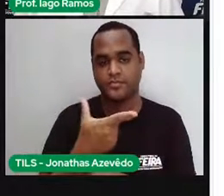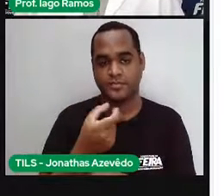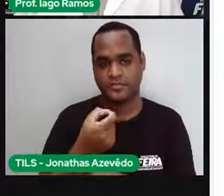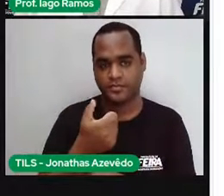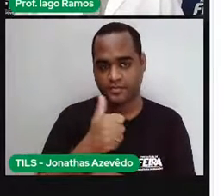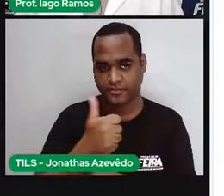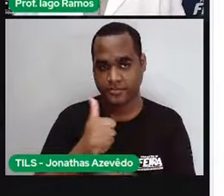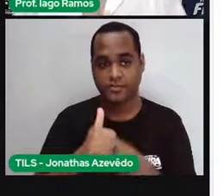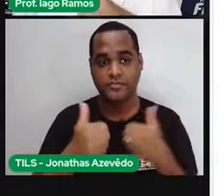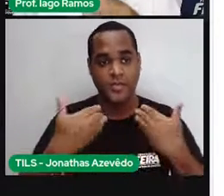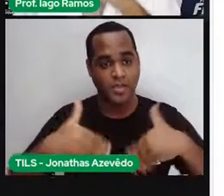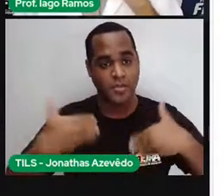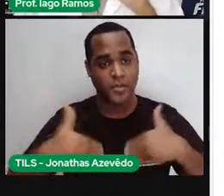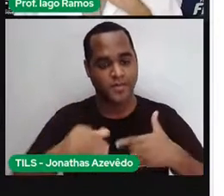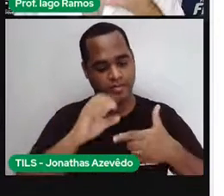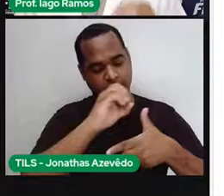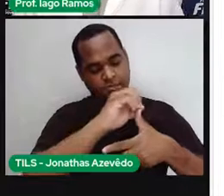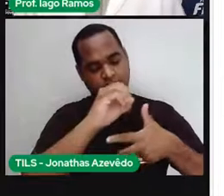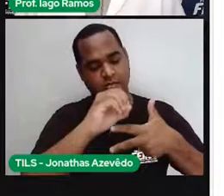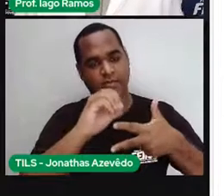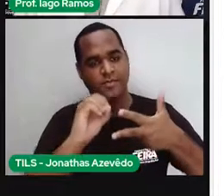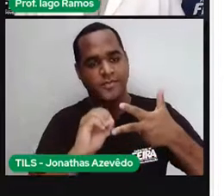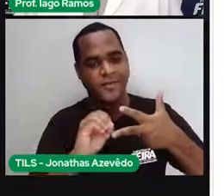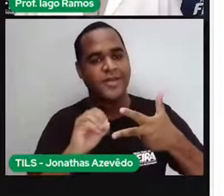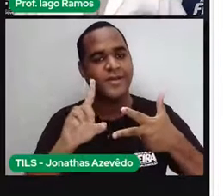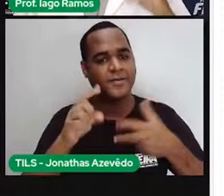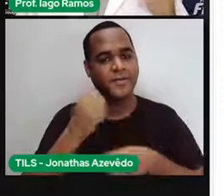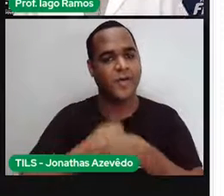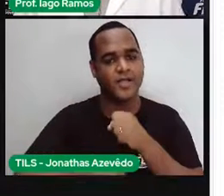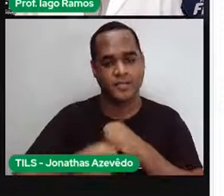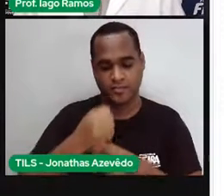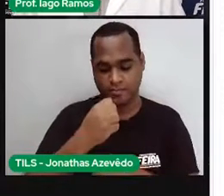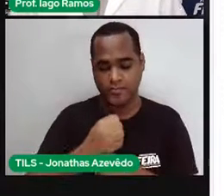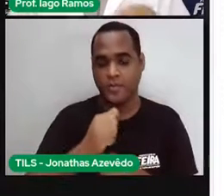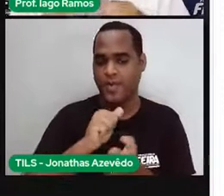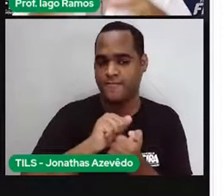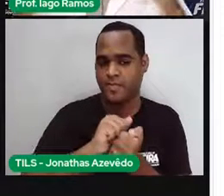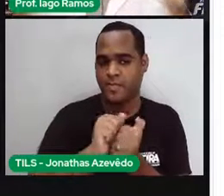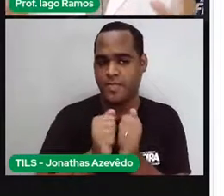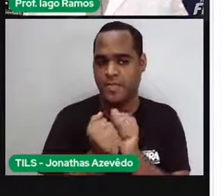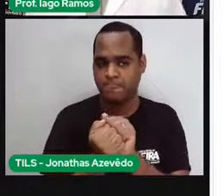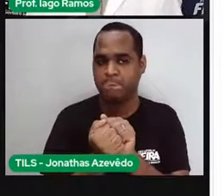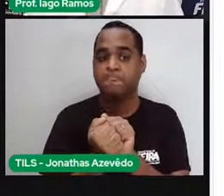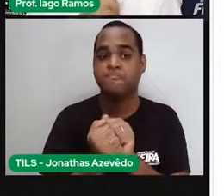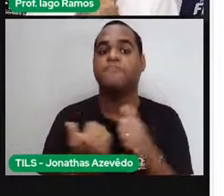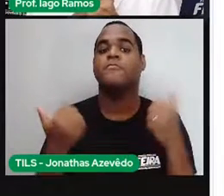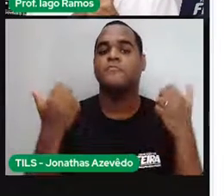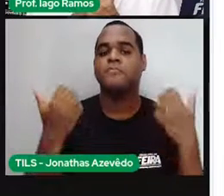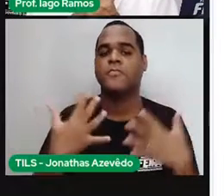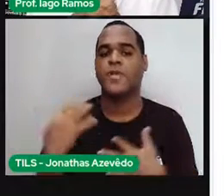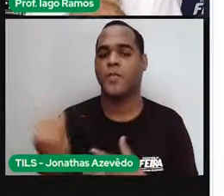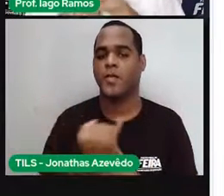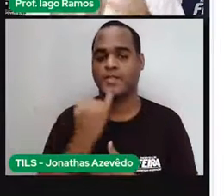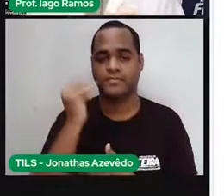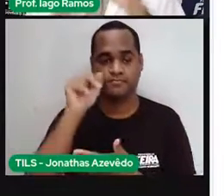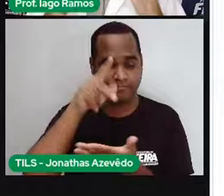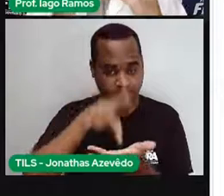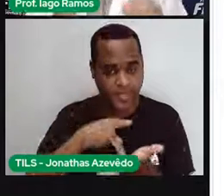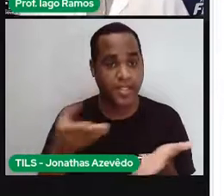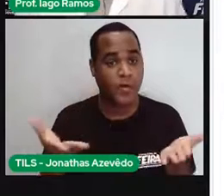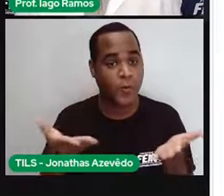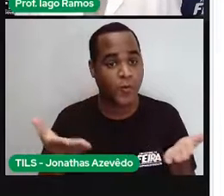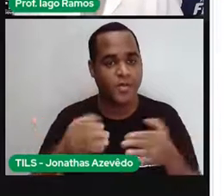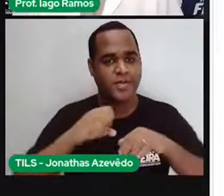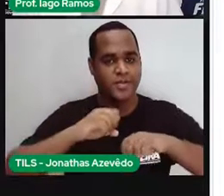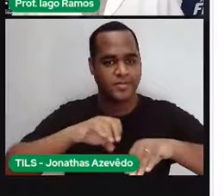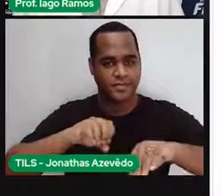Enem de 2011, eu dei uma adaptadazinha nessa situação para a nossa realidade aqui, da nossa aula